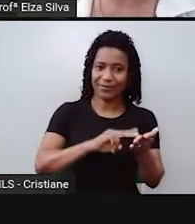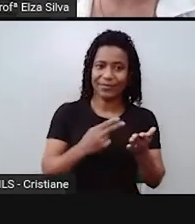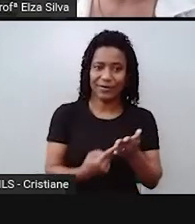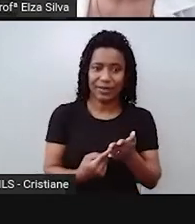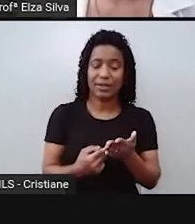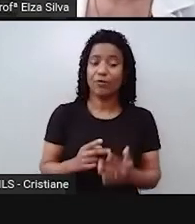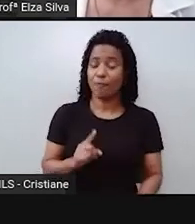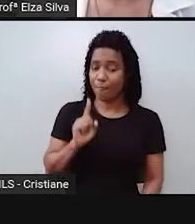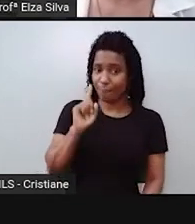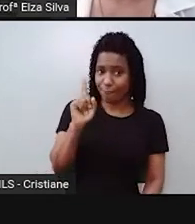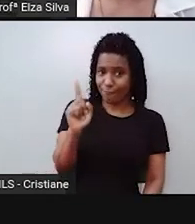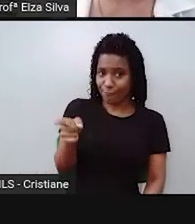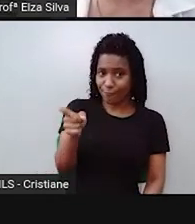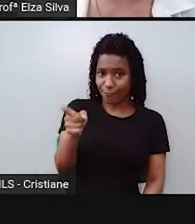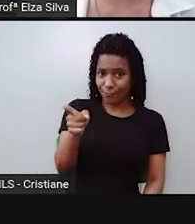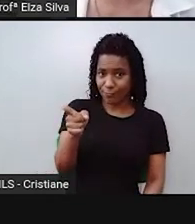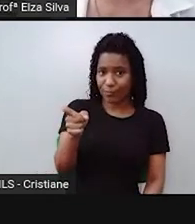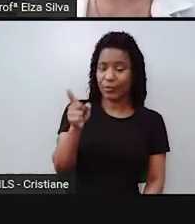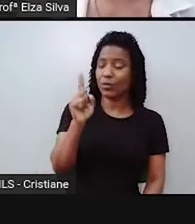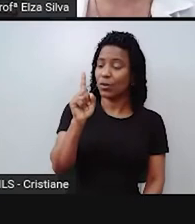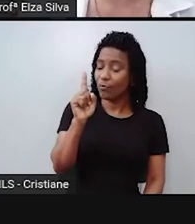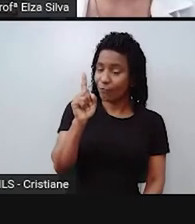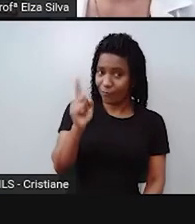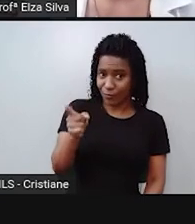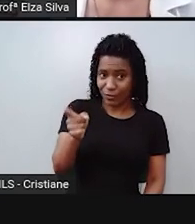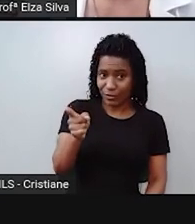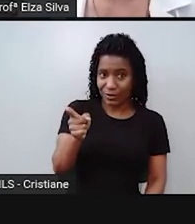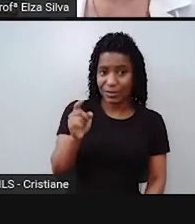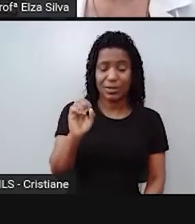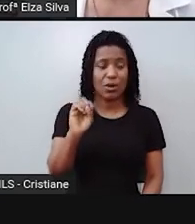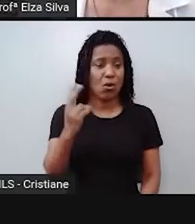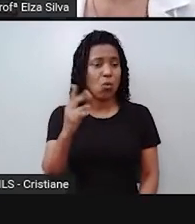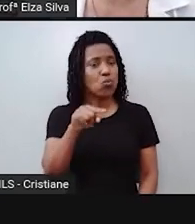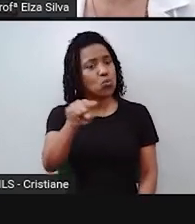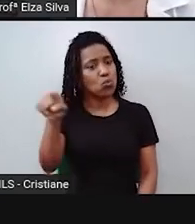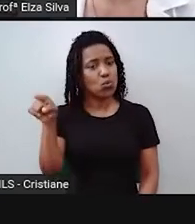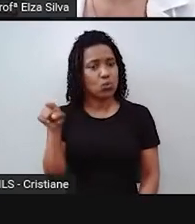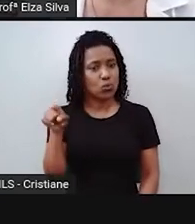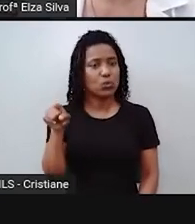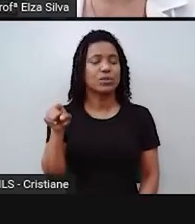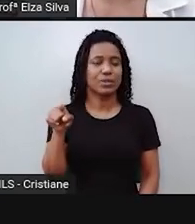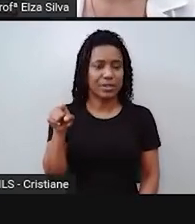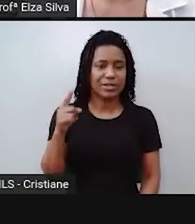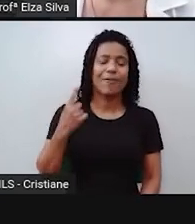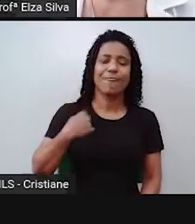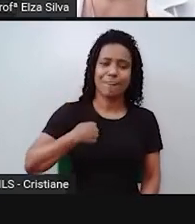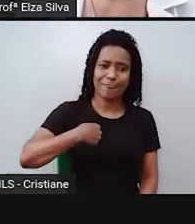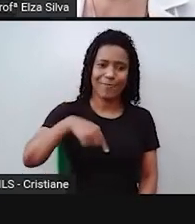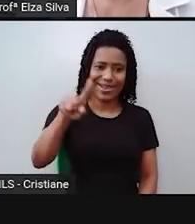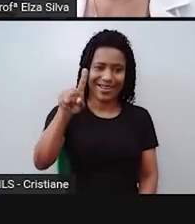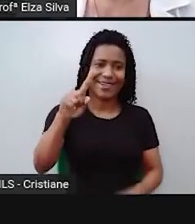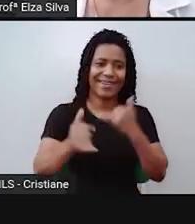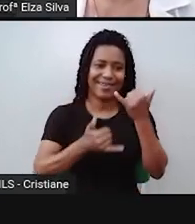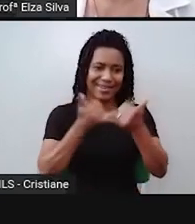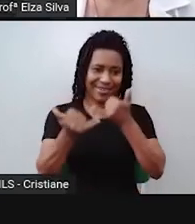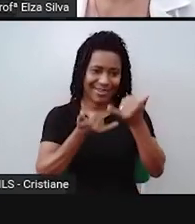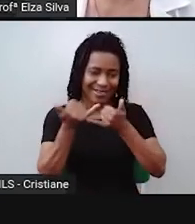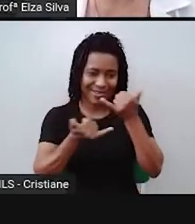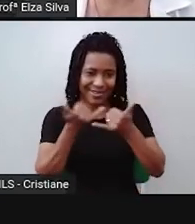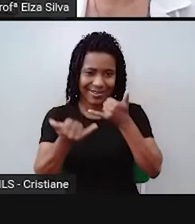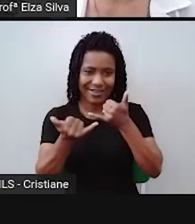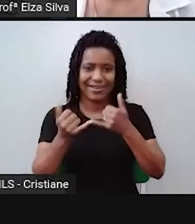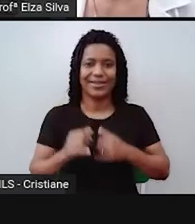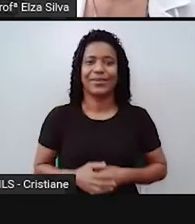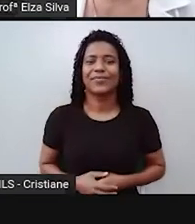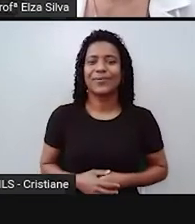você, porque o I pode ser singular ou plural, vai ou vão brincar. He is going to